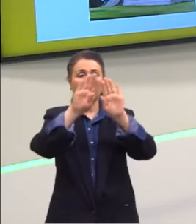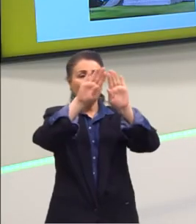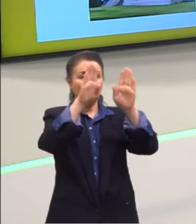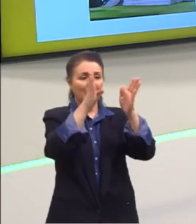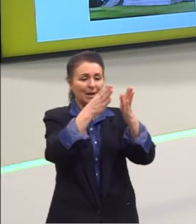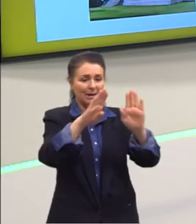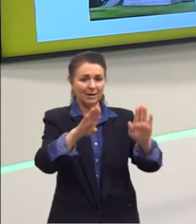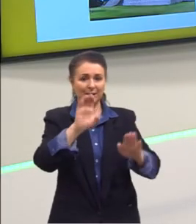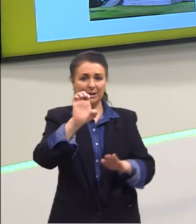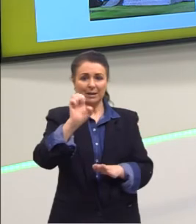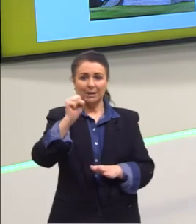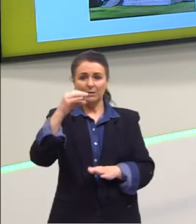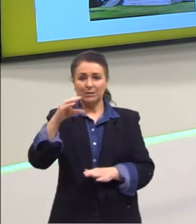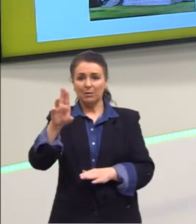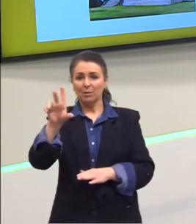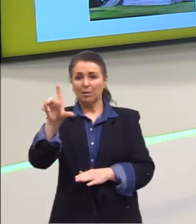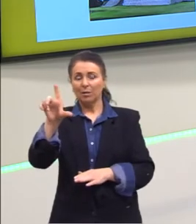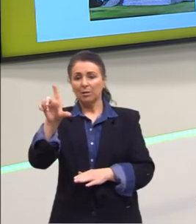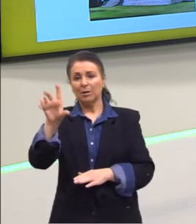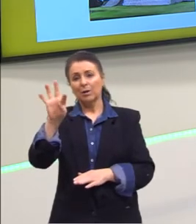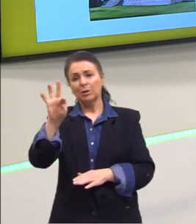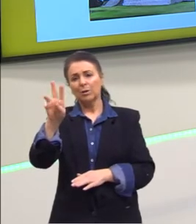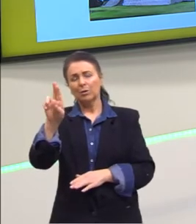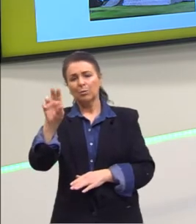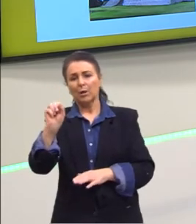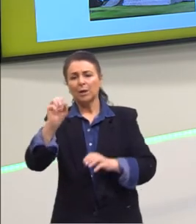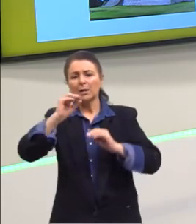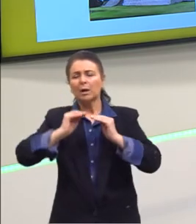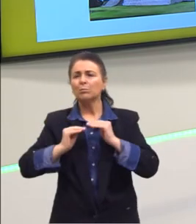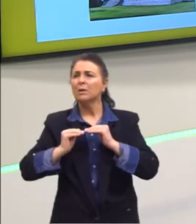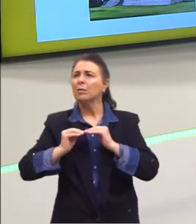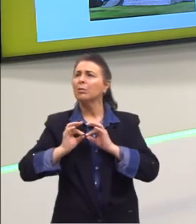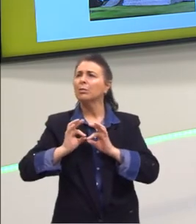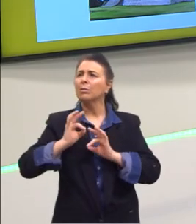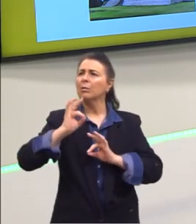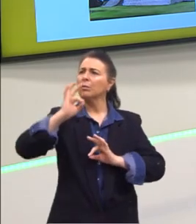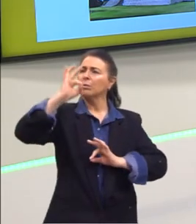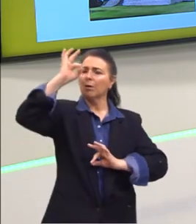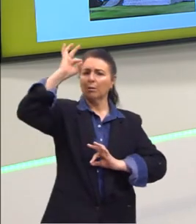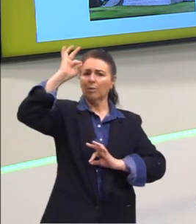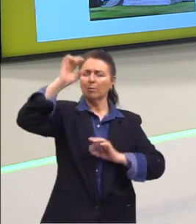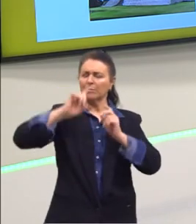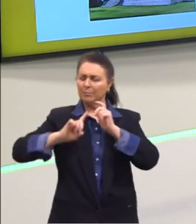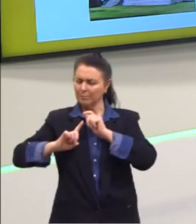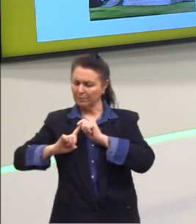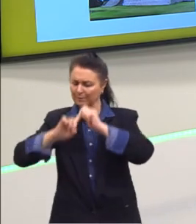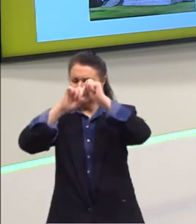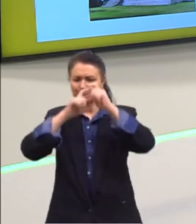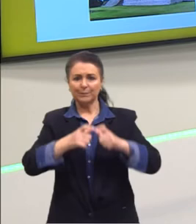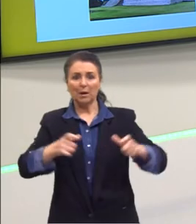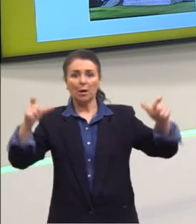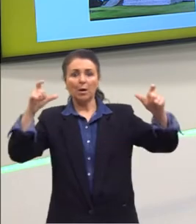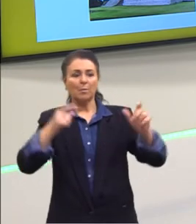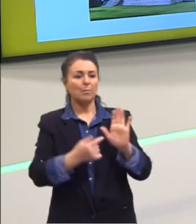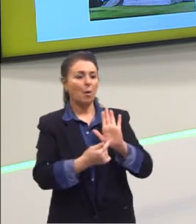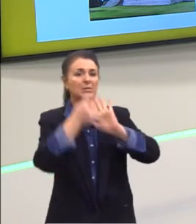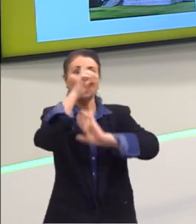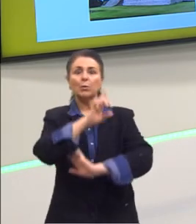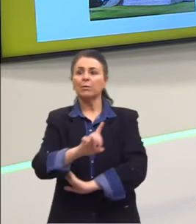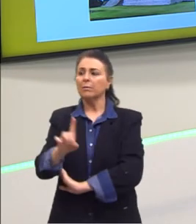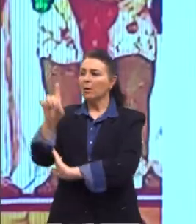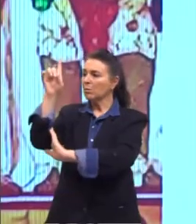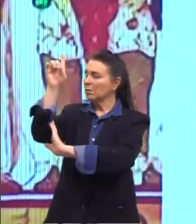vinha em tamanhos colossais, gigante, retratando principalmente deuses com expressões